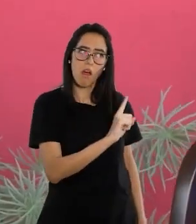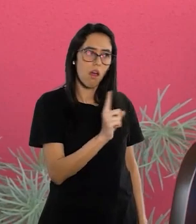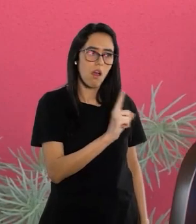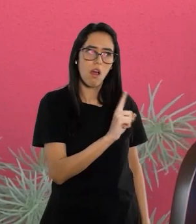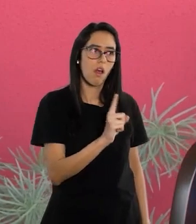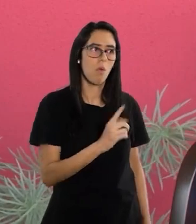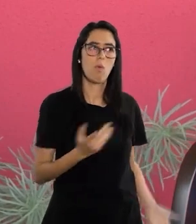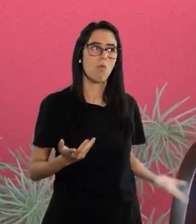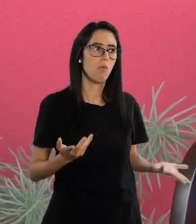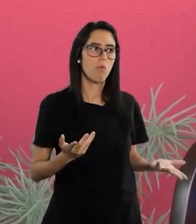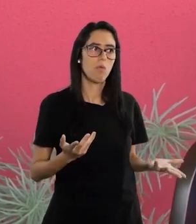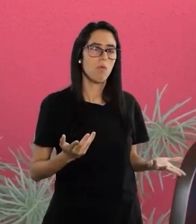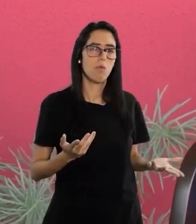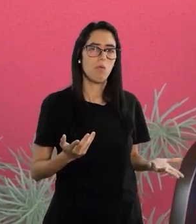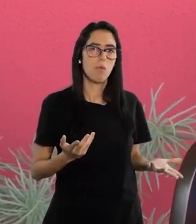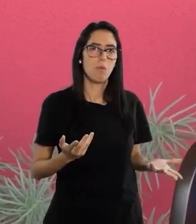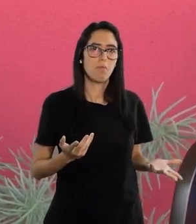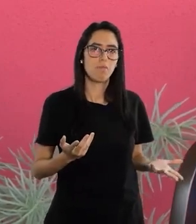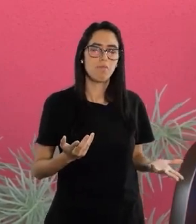Imaculada.